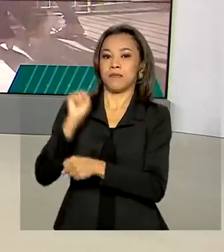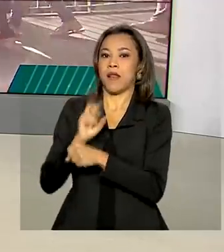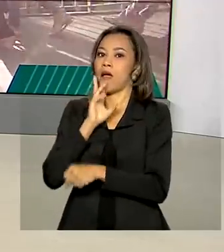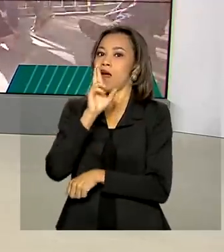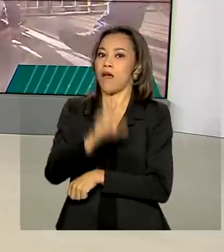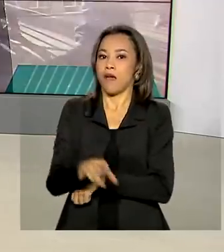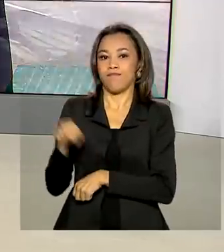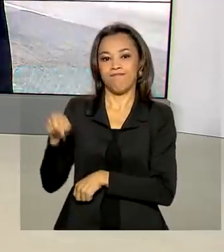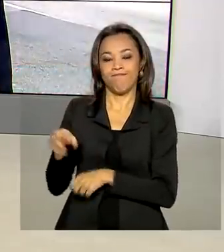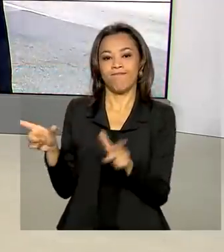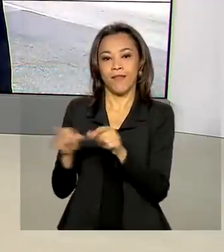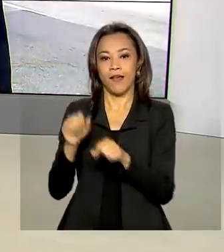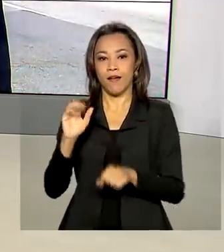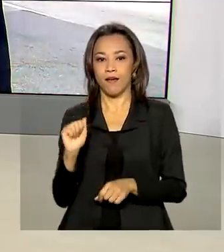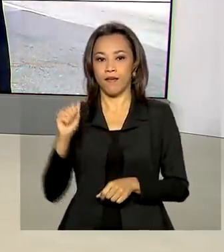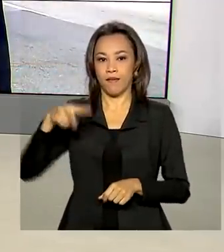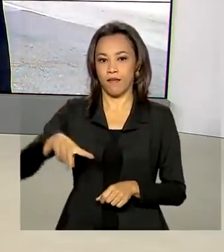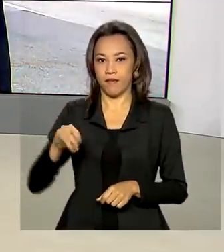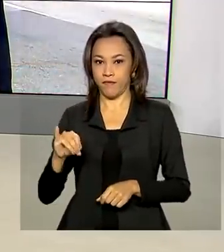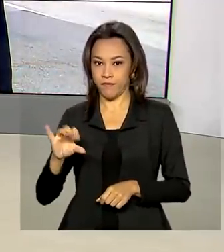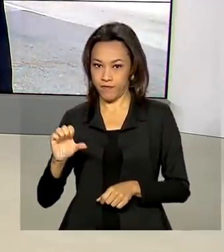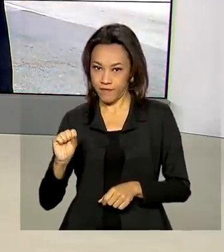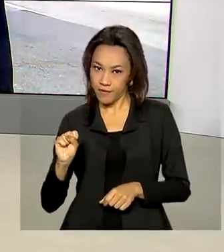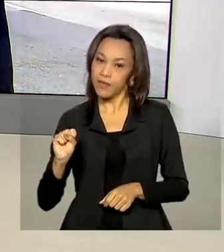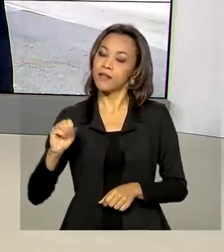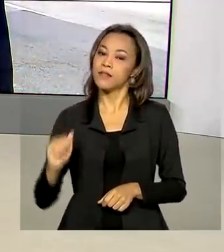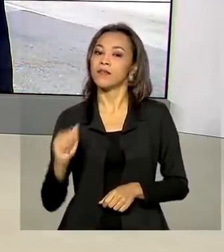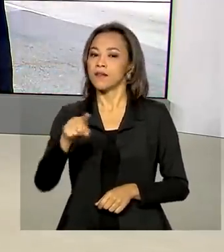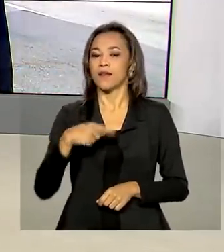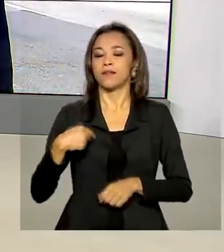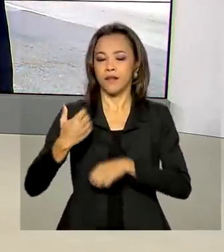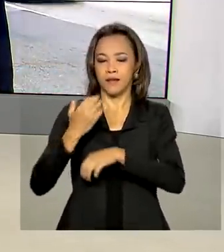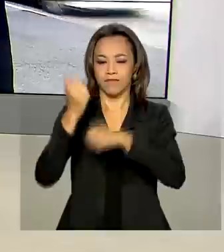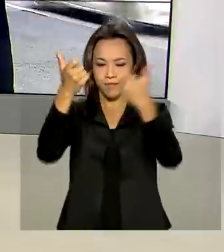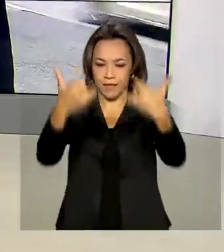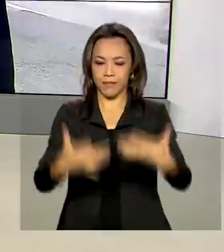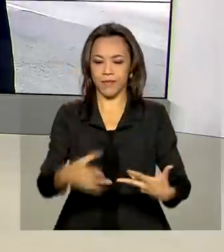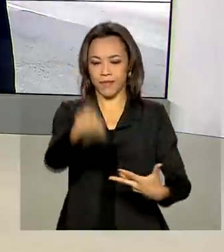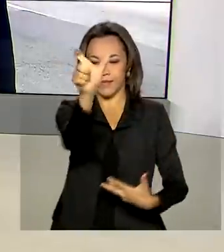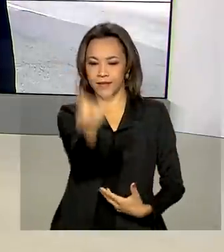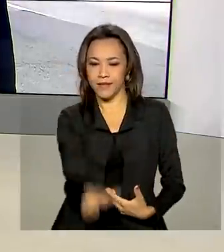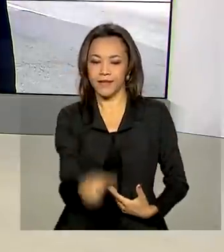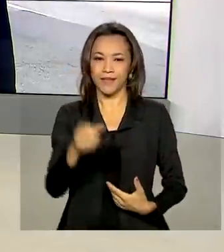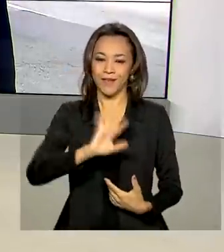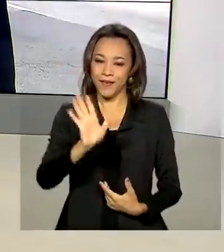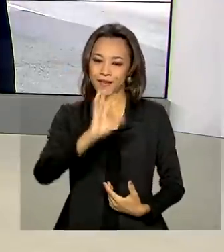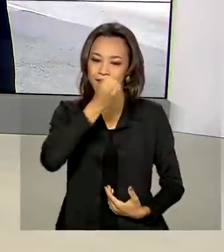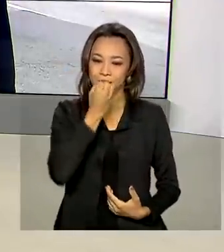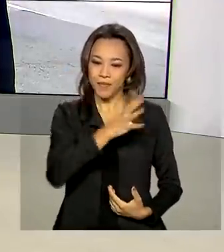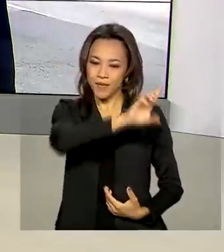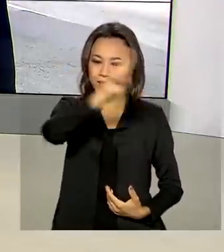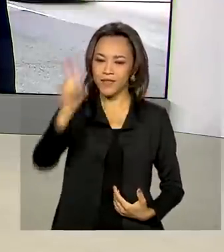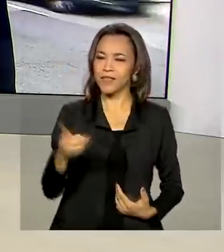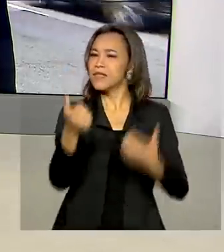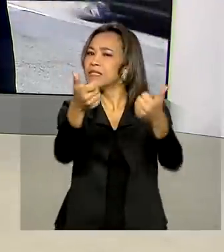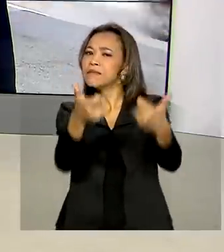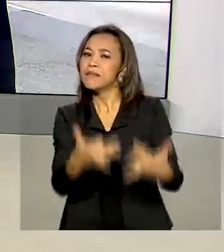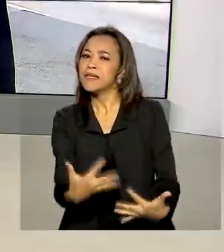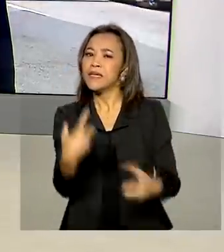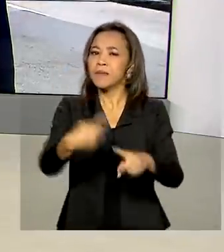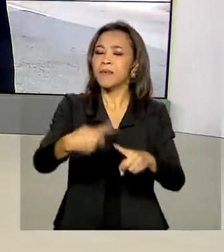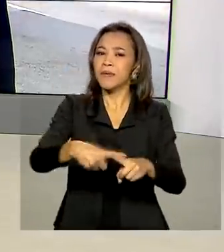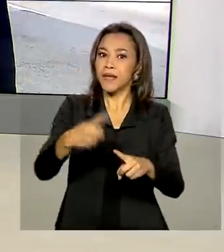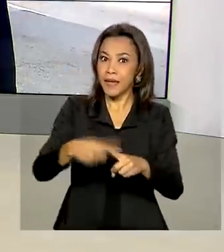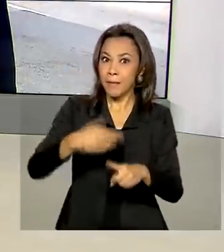Quem tem os detalhes é o repórter Tiago Pimenta, direto do Rio de Janeiro. Olá, Tiago! Bom dia para você! Explica para a gente por que mais